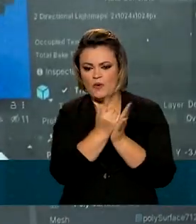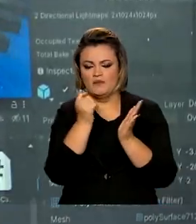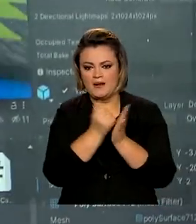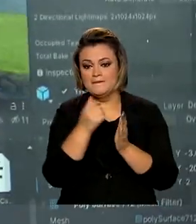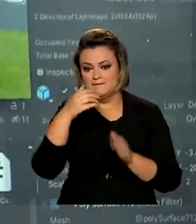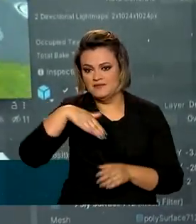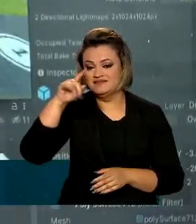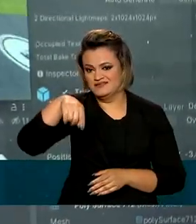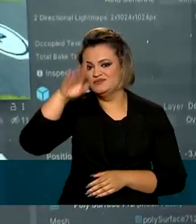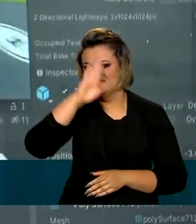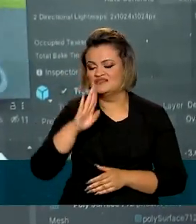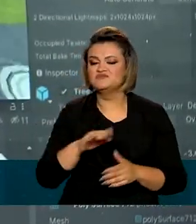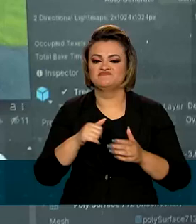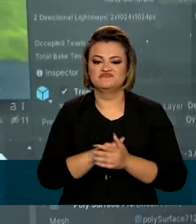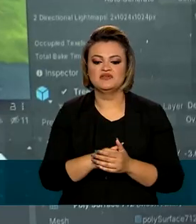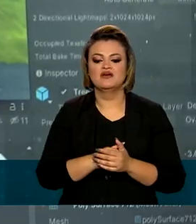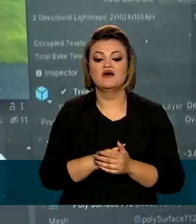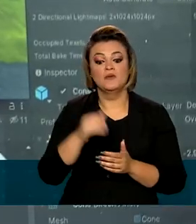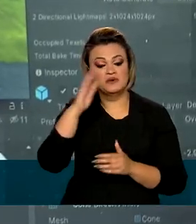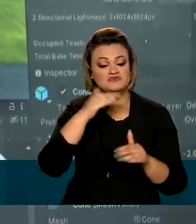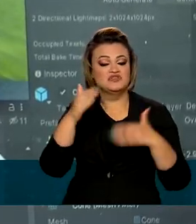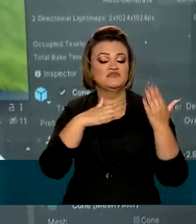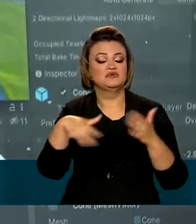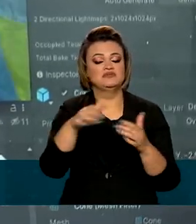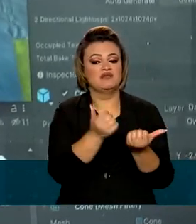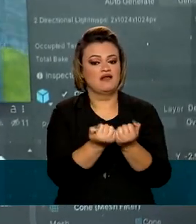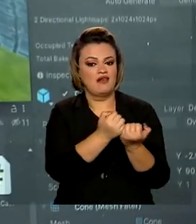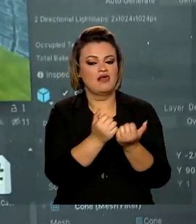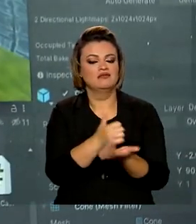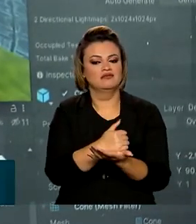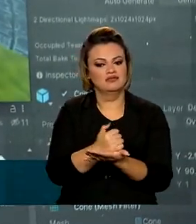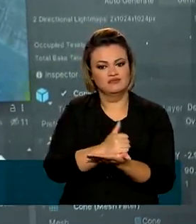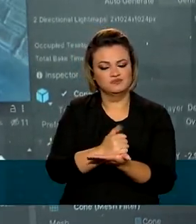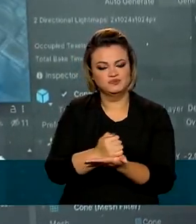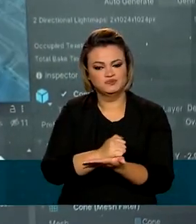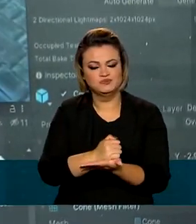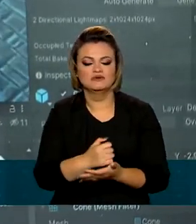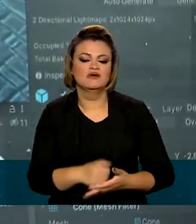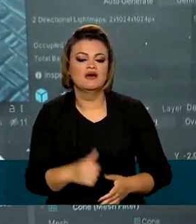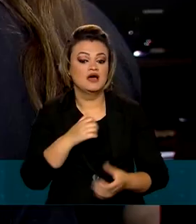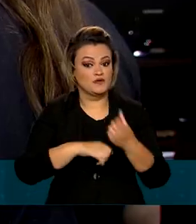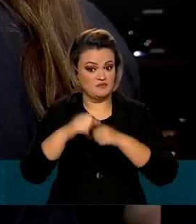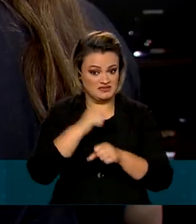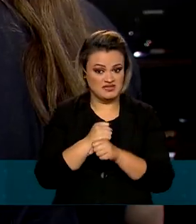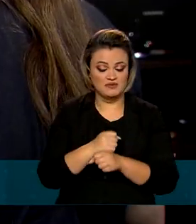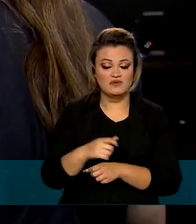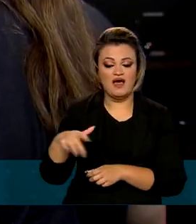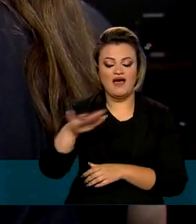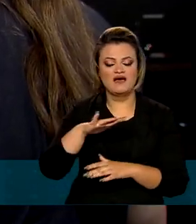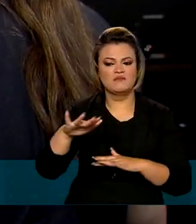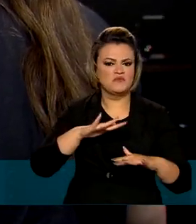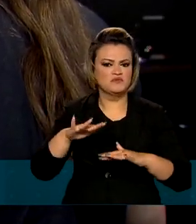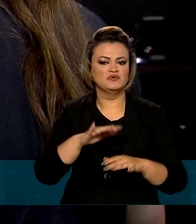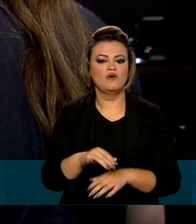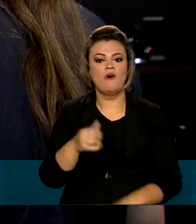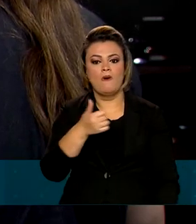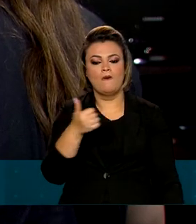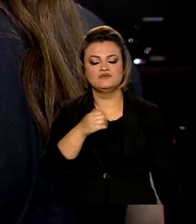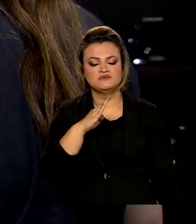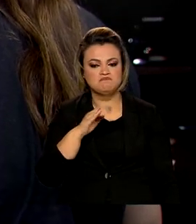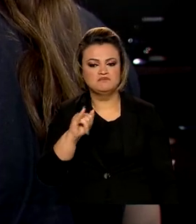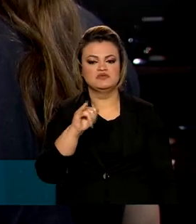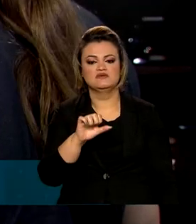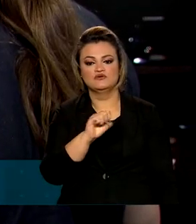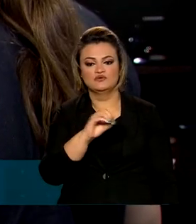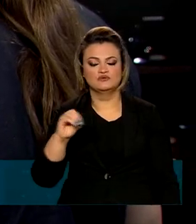o Brasil vem se firmando cada vez mais na indústria de games. Só no ano passado, o setor movimentou 11 bilhões e